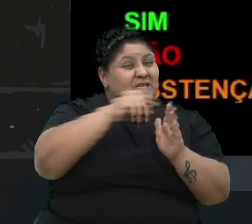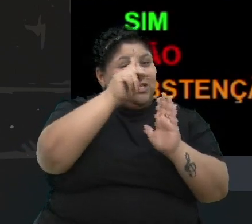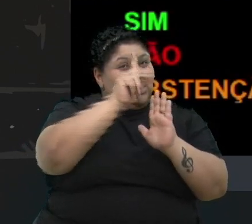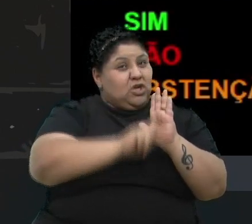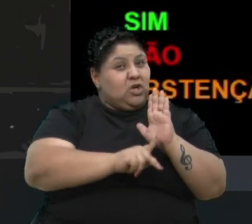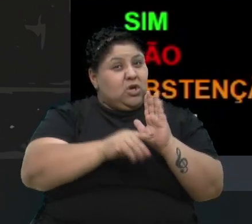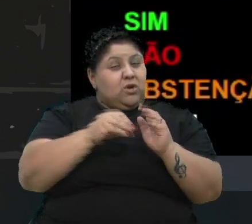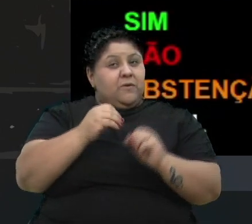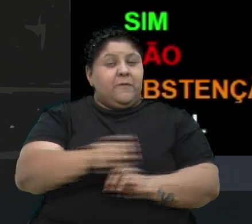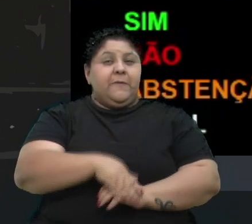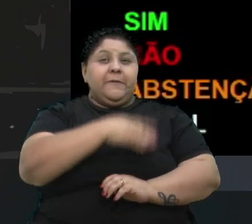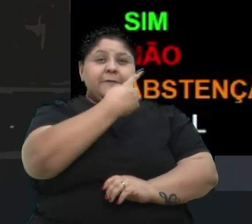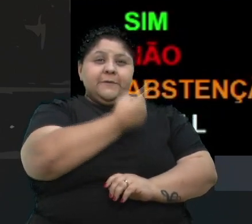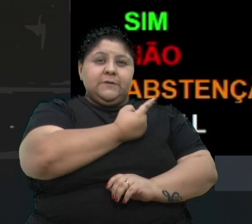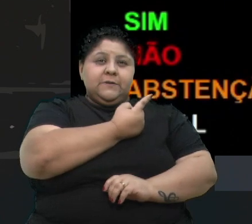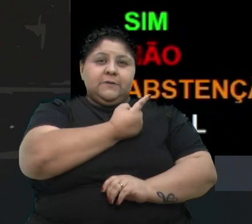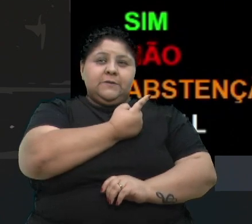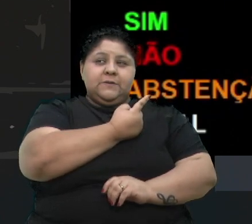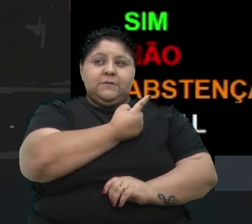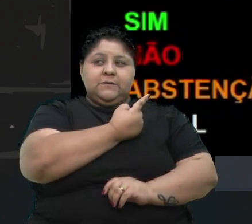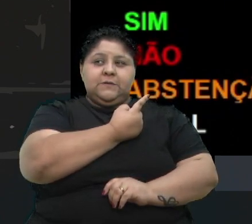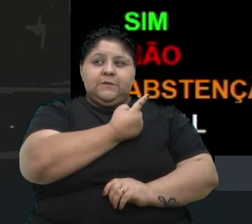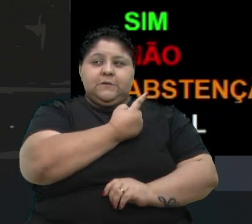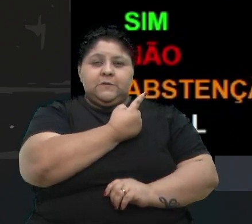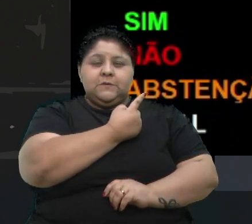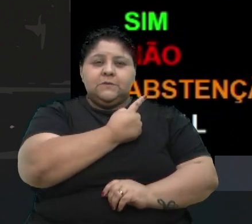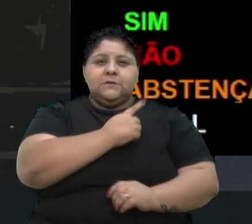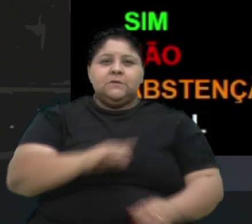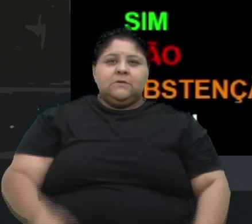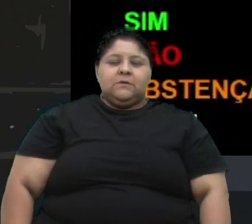Frizzo? Eu voto sim, seu presidente.